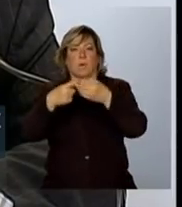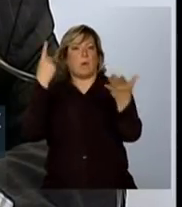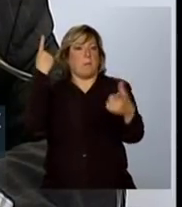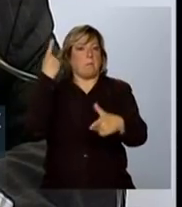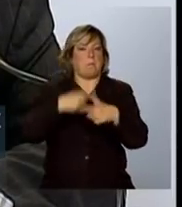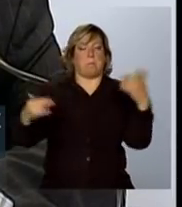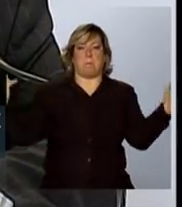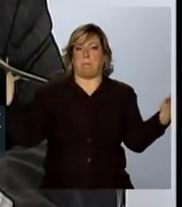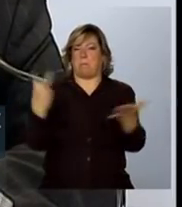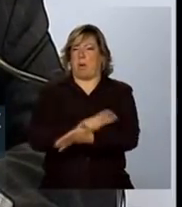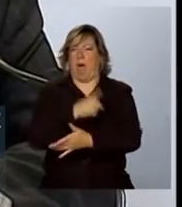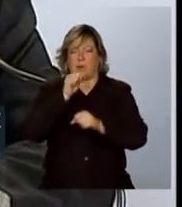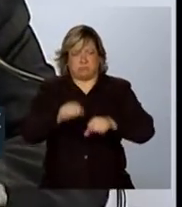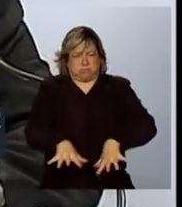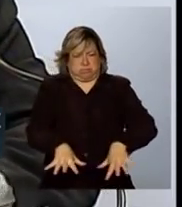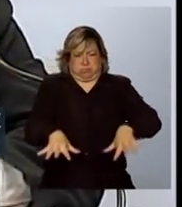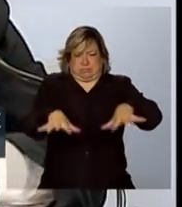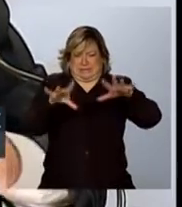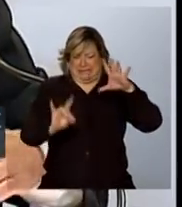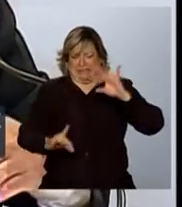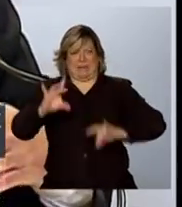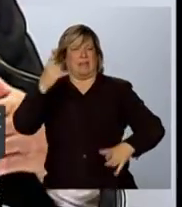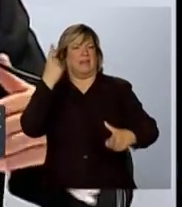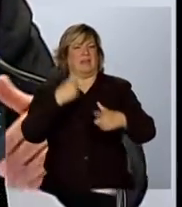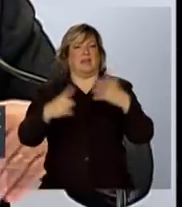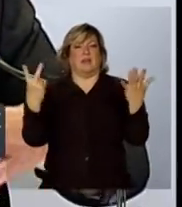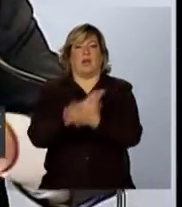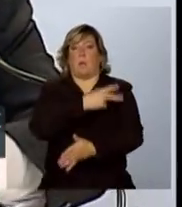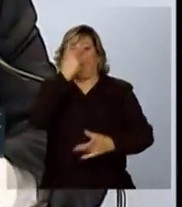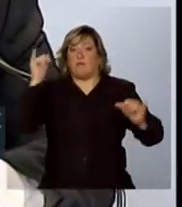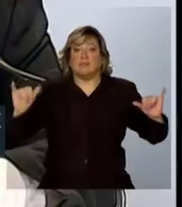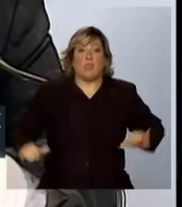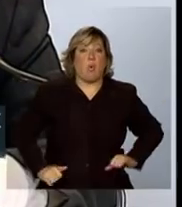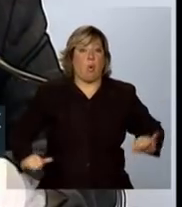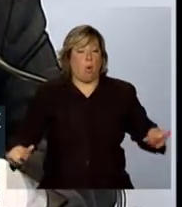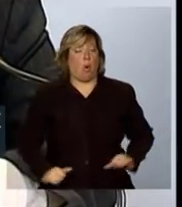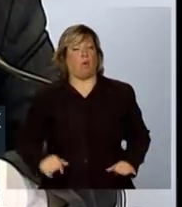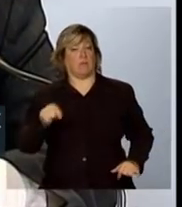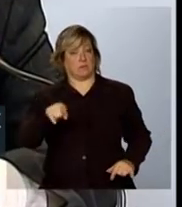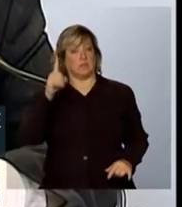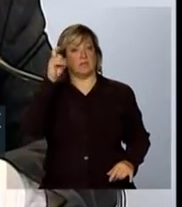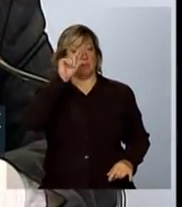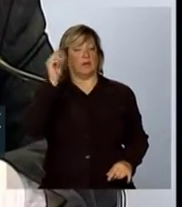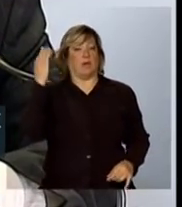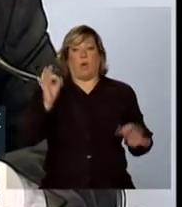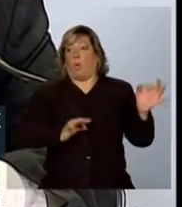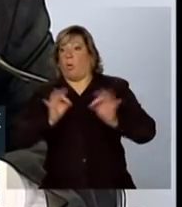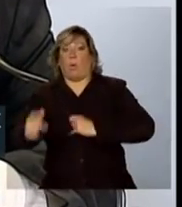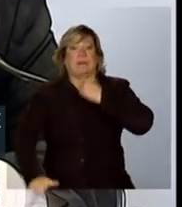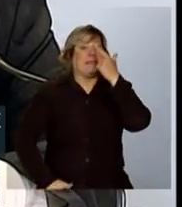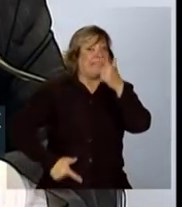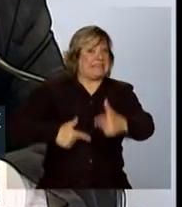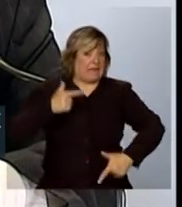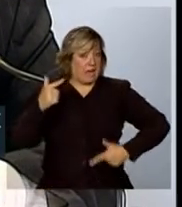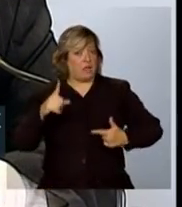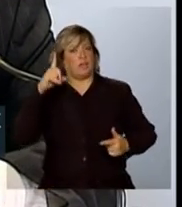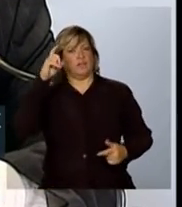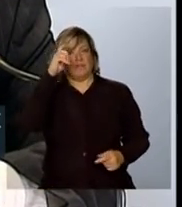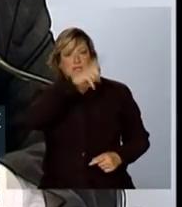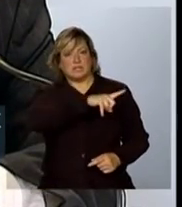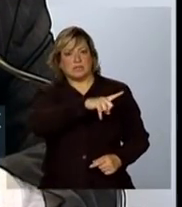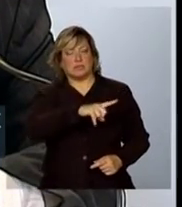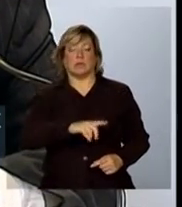situação de emergência ou de calamidade e isso foi muito difícil de ser gerenciado. E,